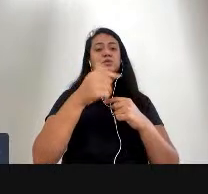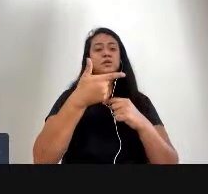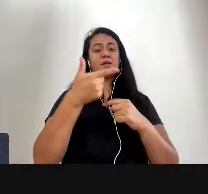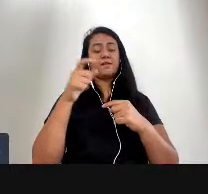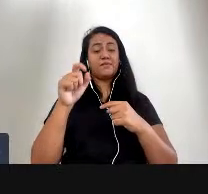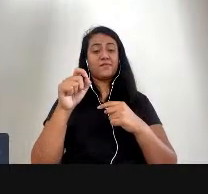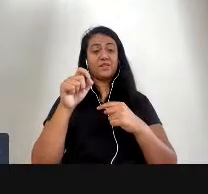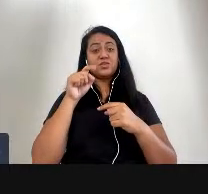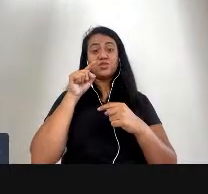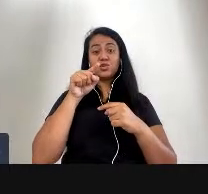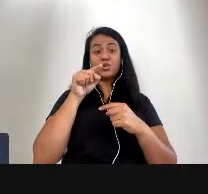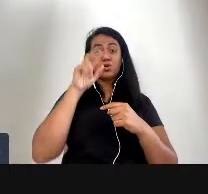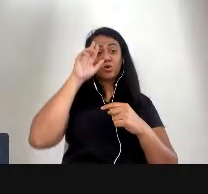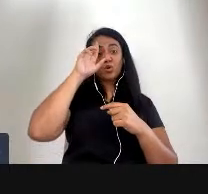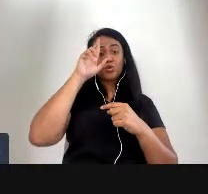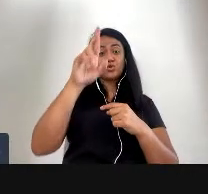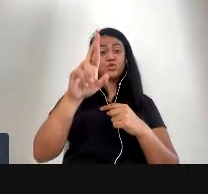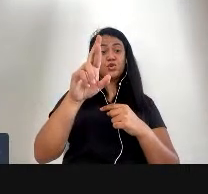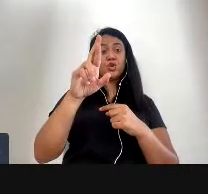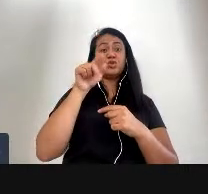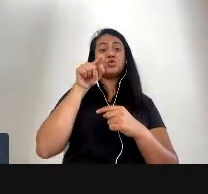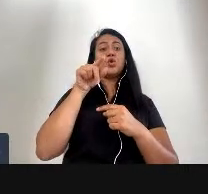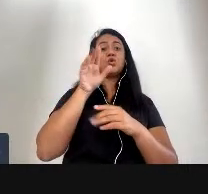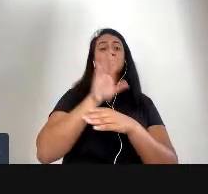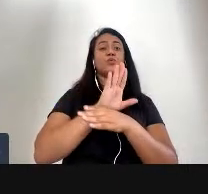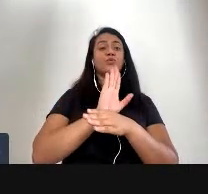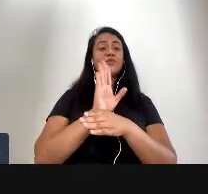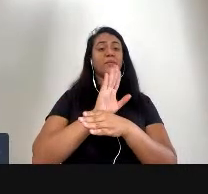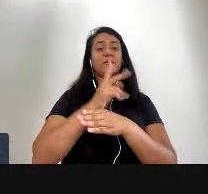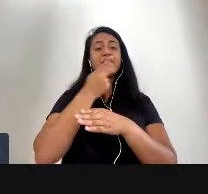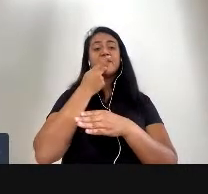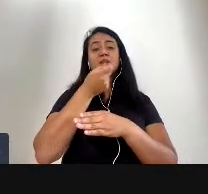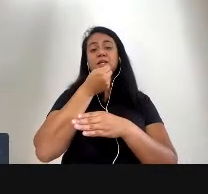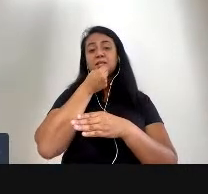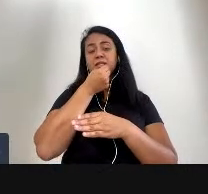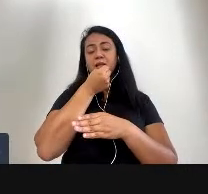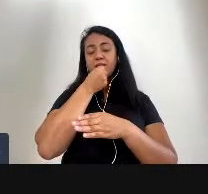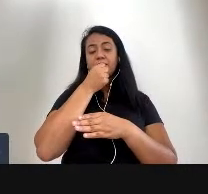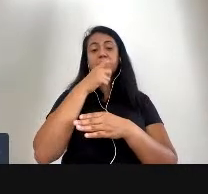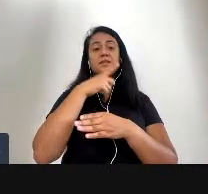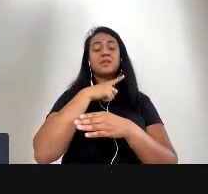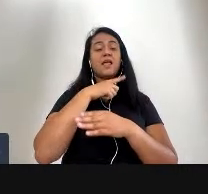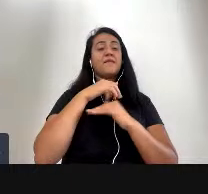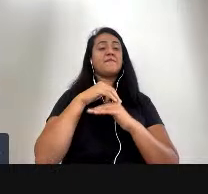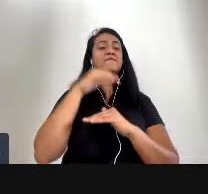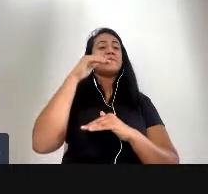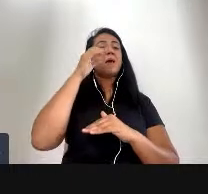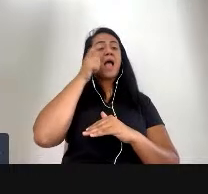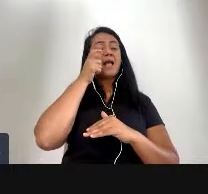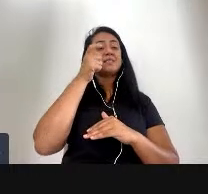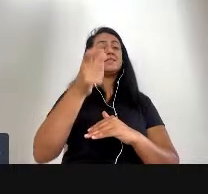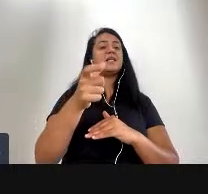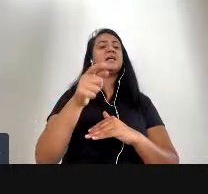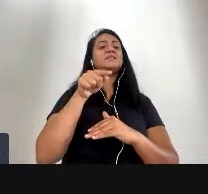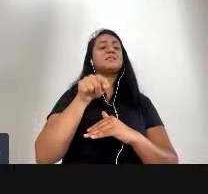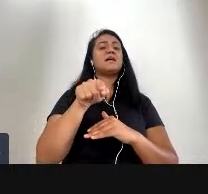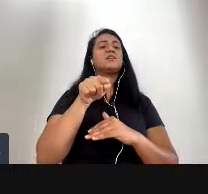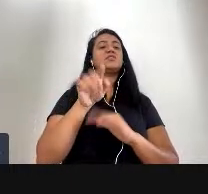que é numa entrevista que foi muito mais interessante essa